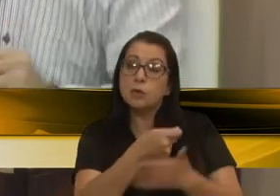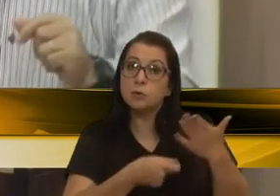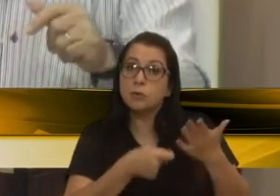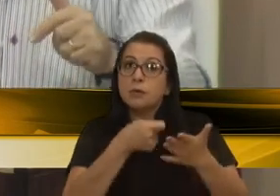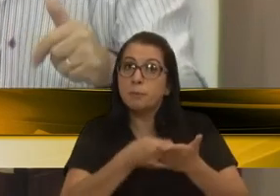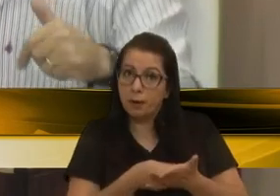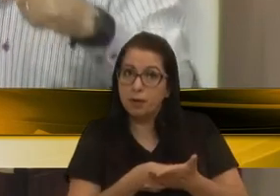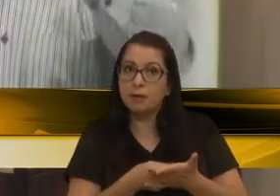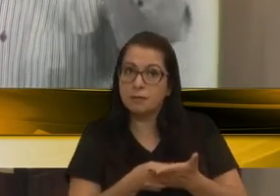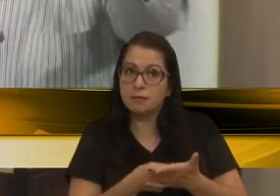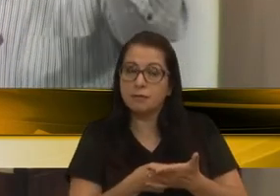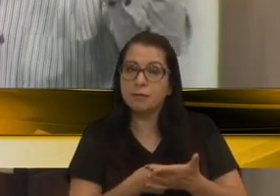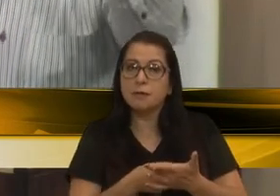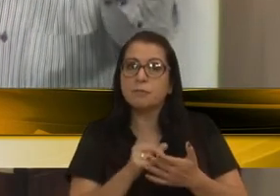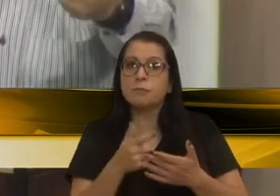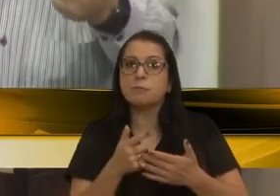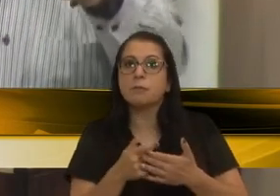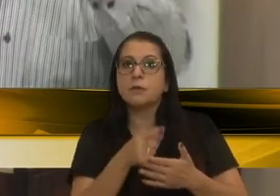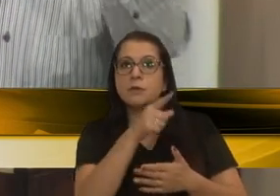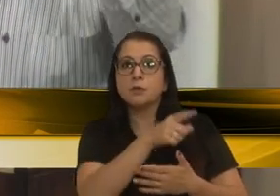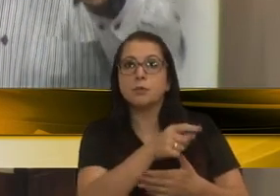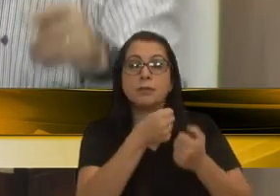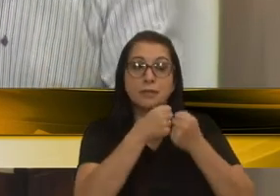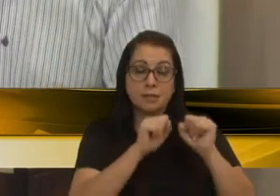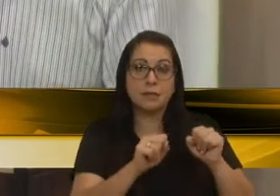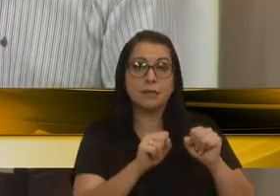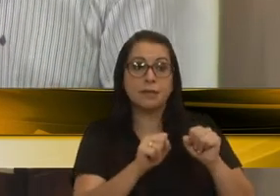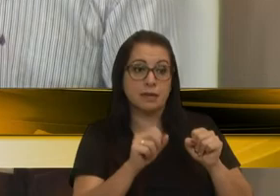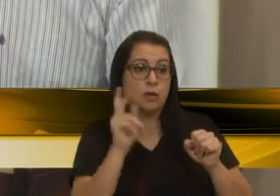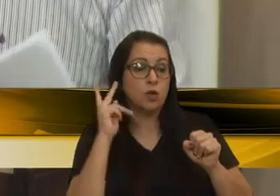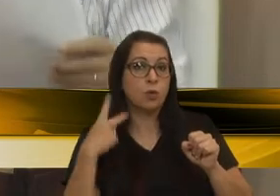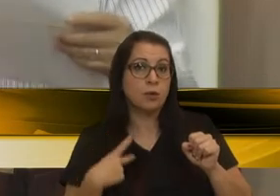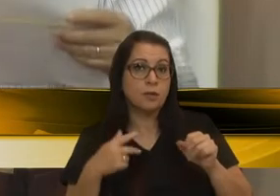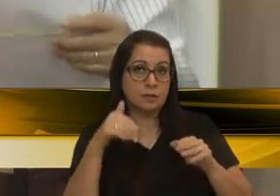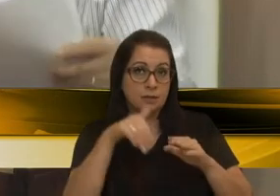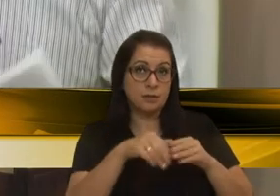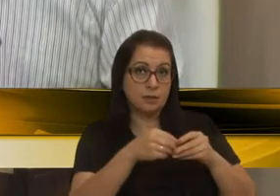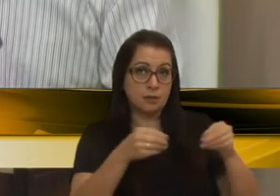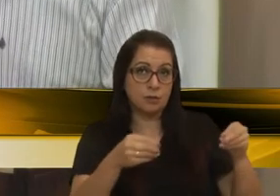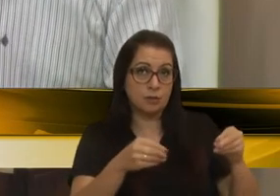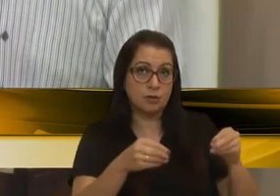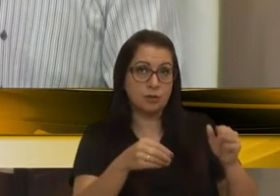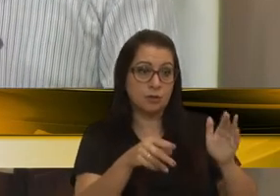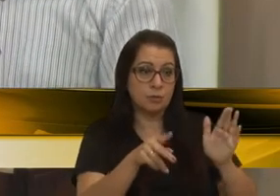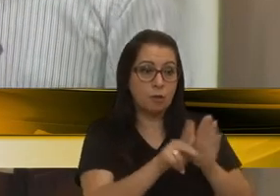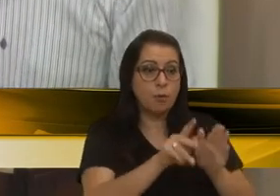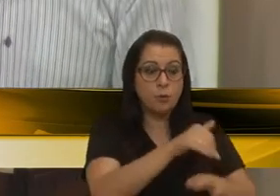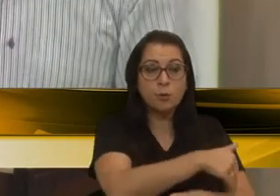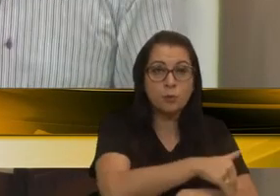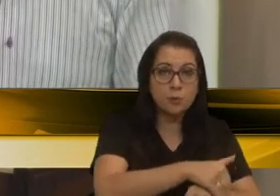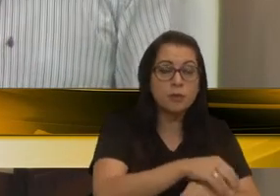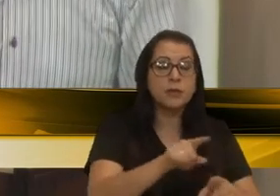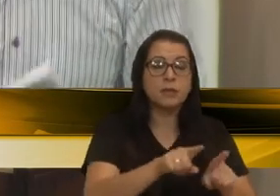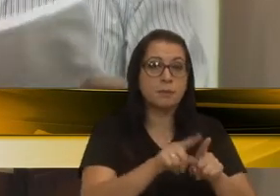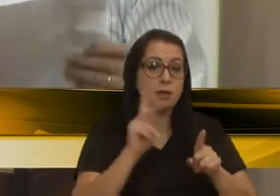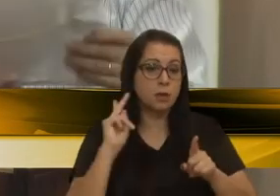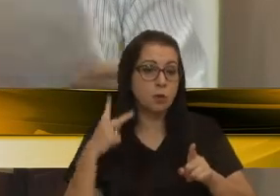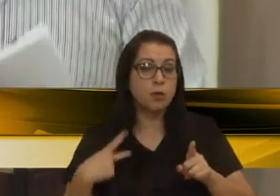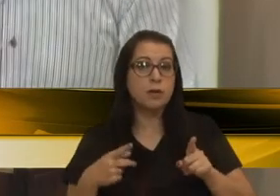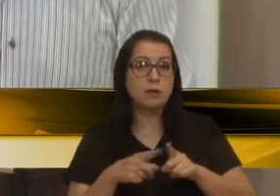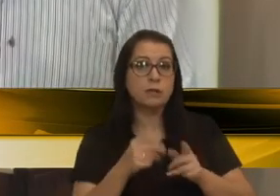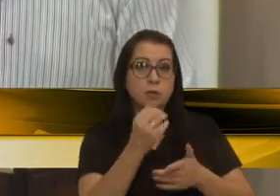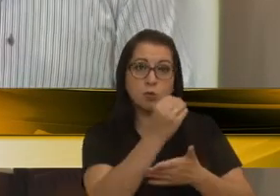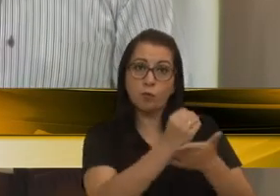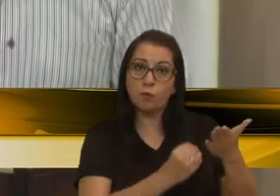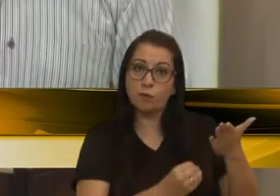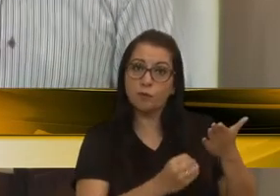o pagamento, mas como o CEPLAN diz e reconhece que ela está na área de domínio na rua e também reconhece com o ofício